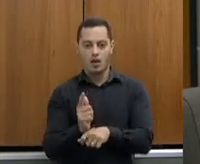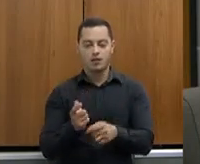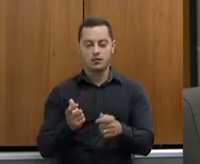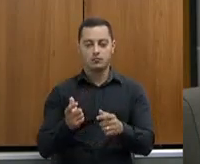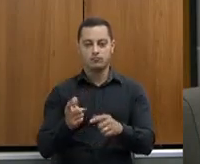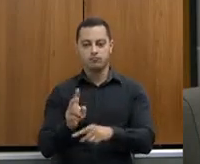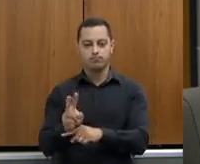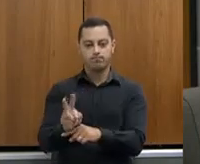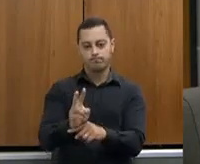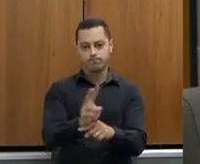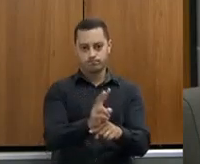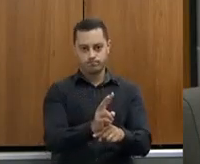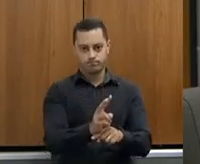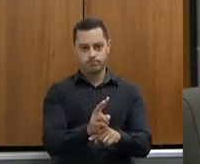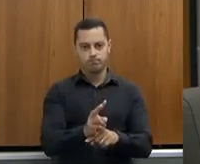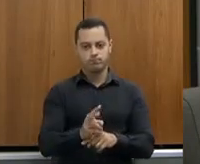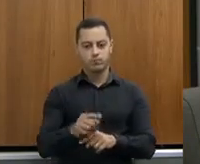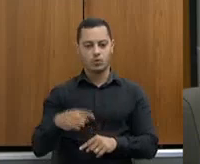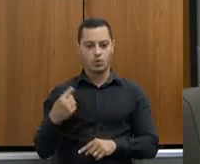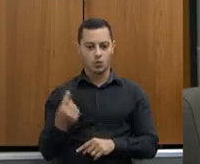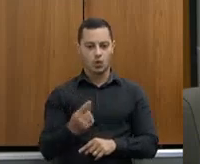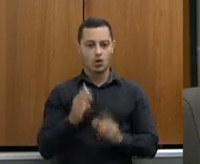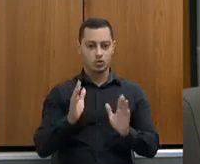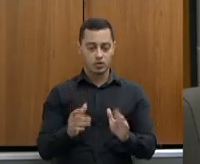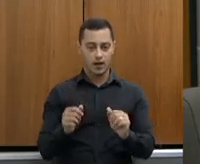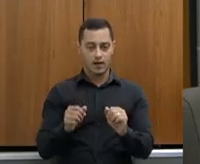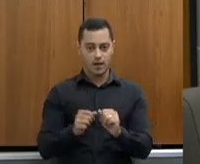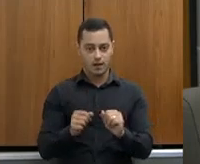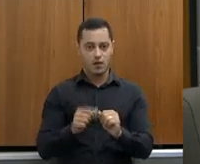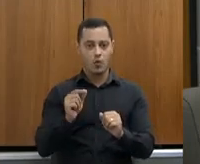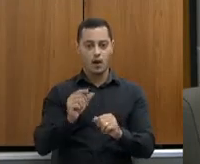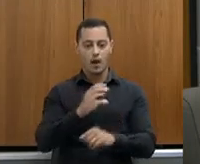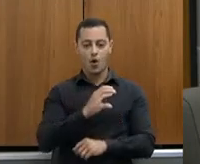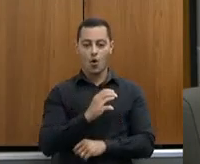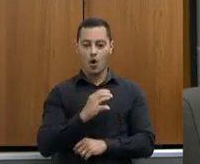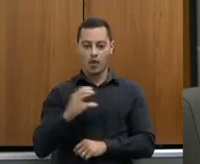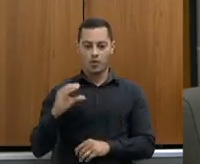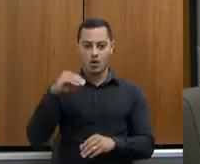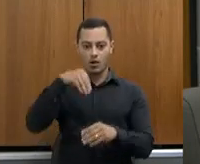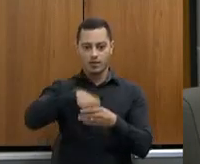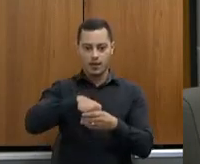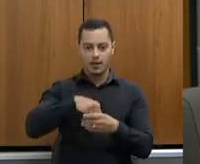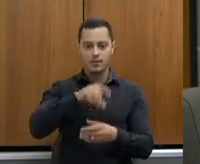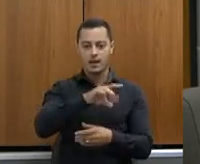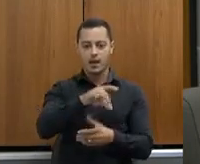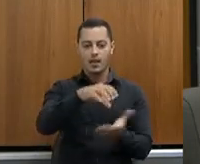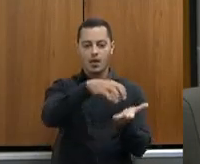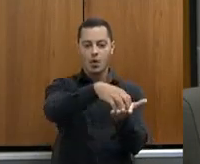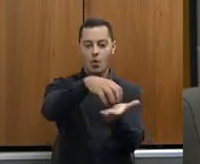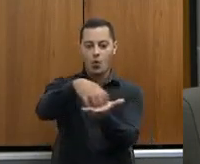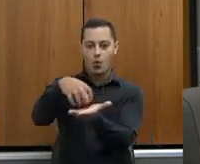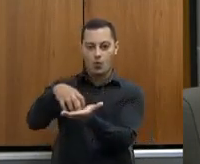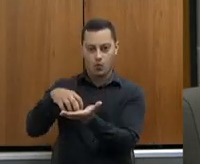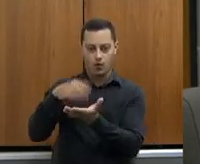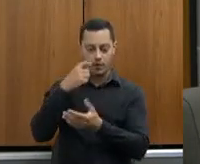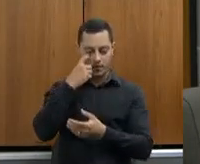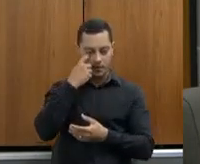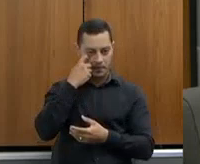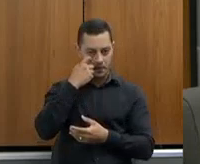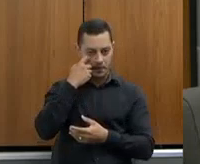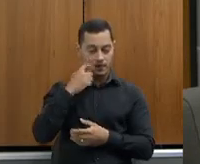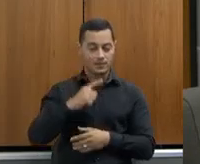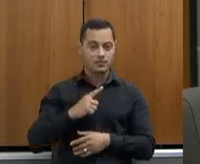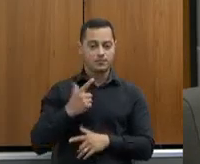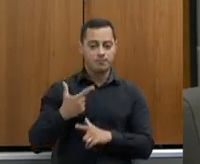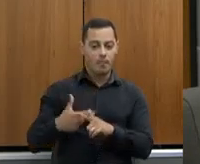gente já fez agora foi uma equalização das coordenações regionais dentro de cada unidade regional. A gente tinha uma disparidade muito